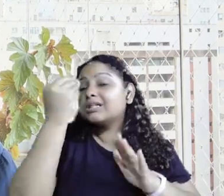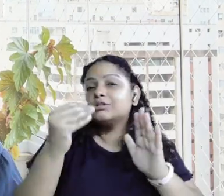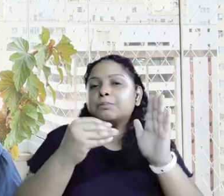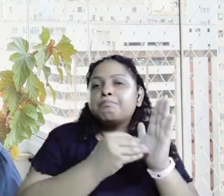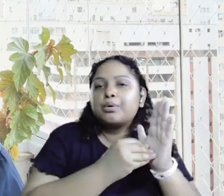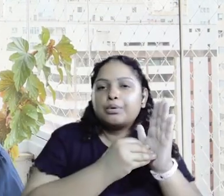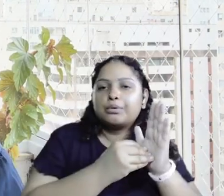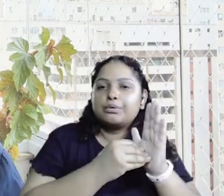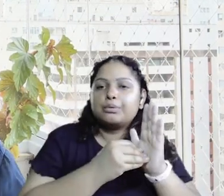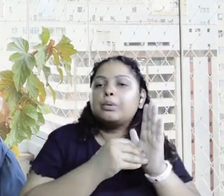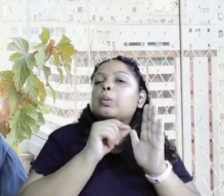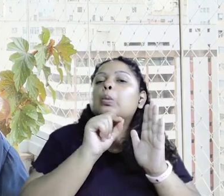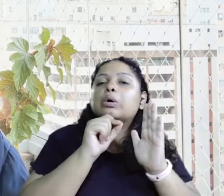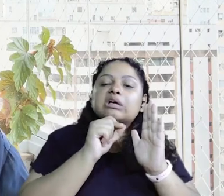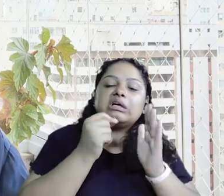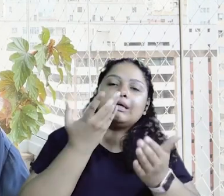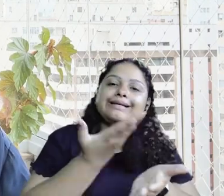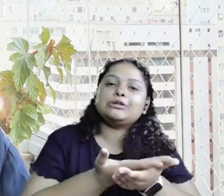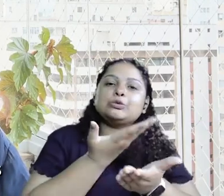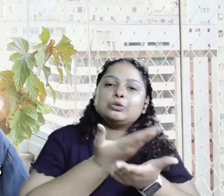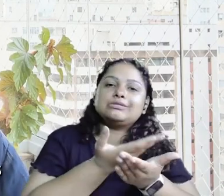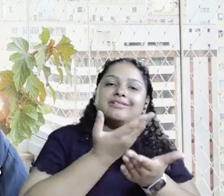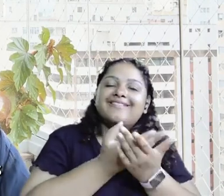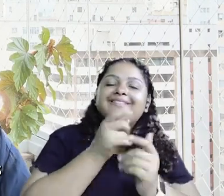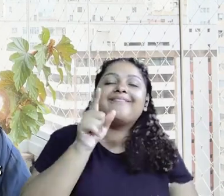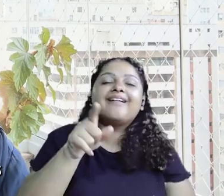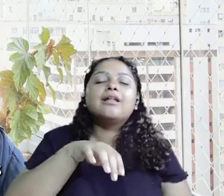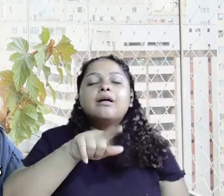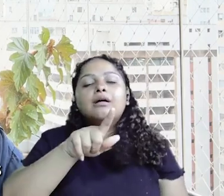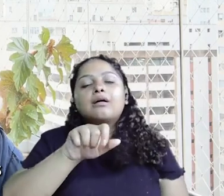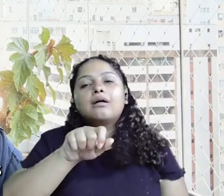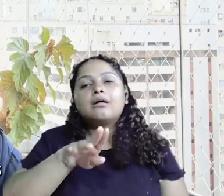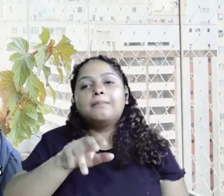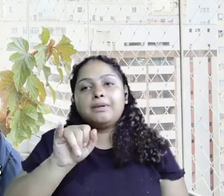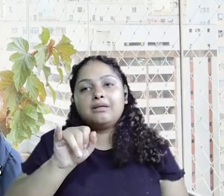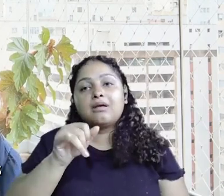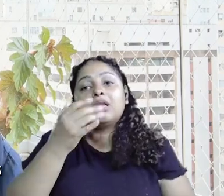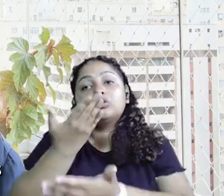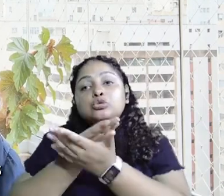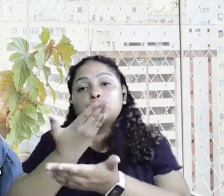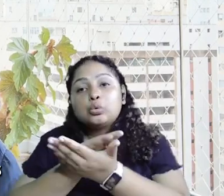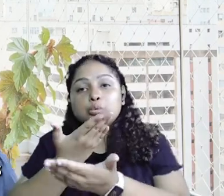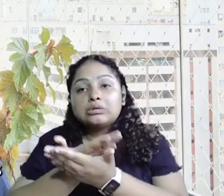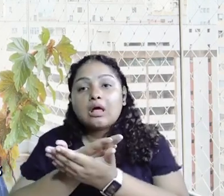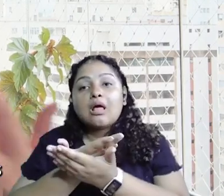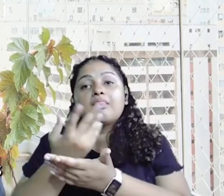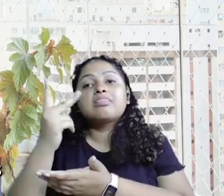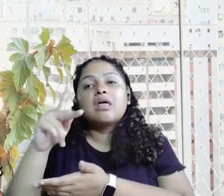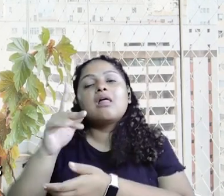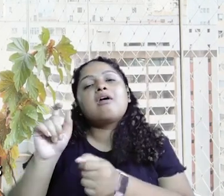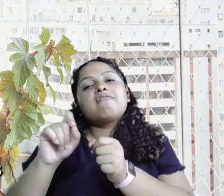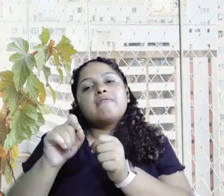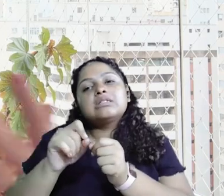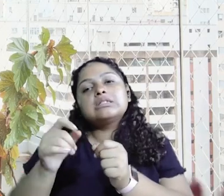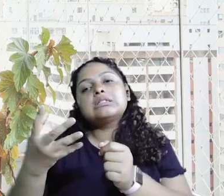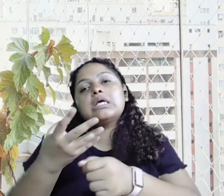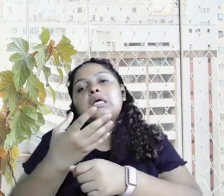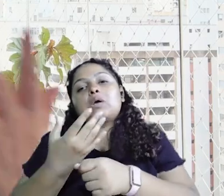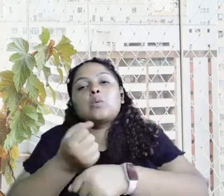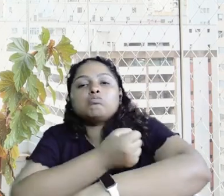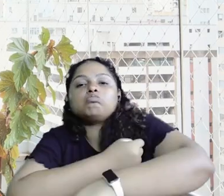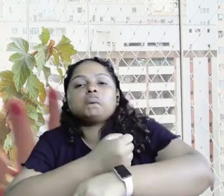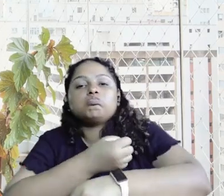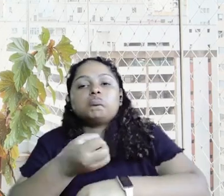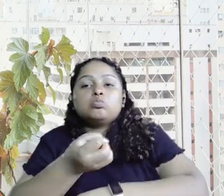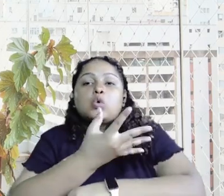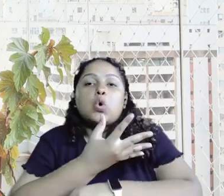lista, que é estudar, então, no caso da Gabi, né, o estudar dela é fazer novas receitas, aí para a cozinha,